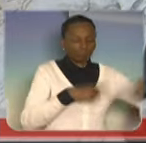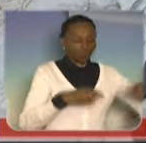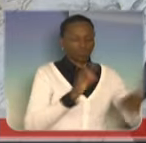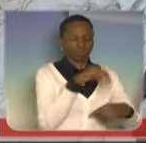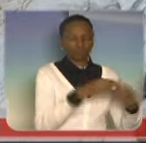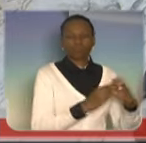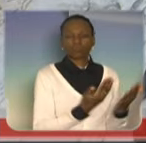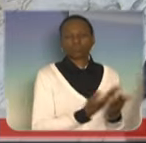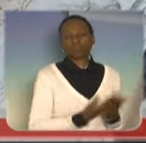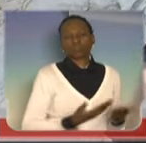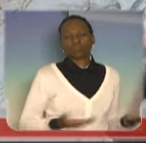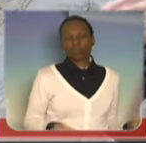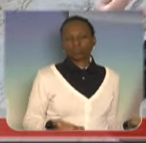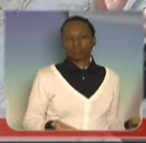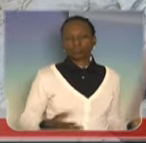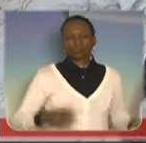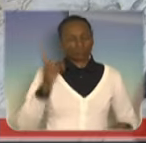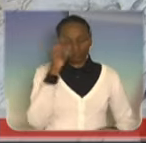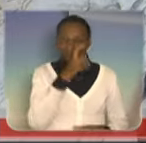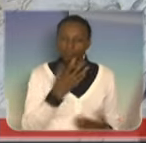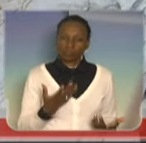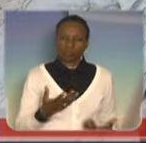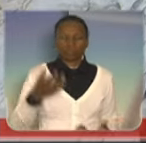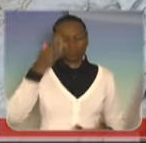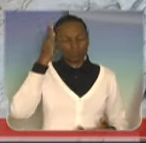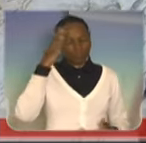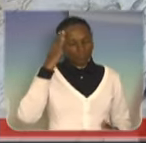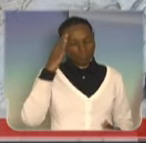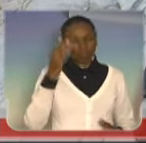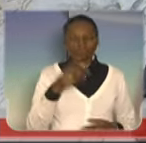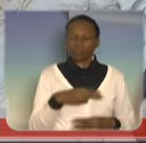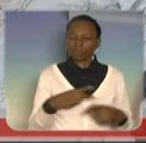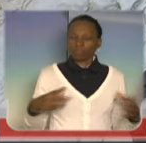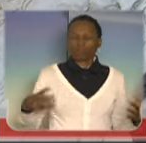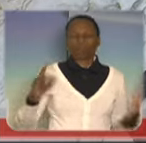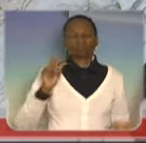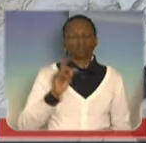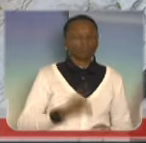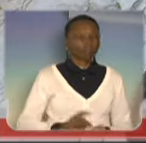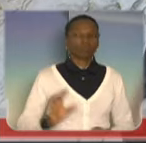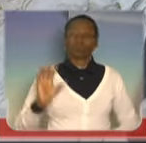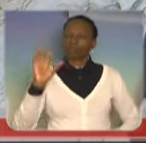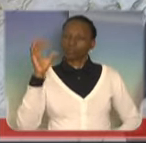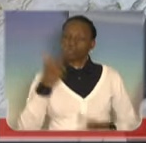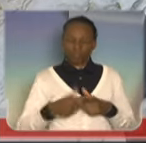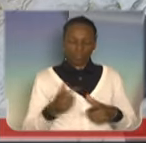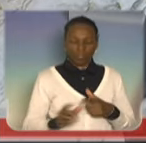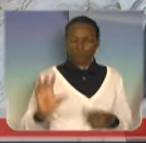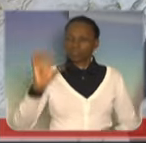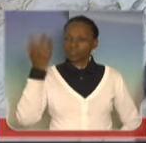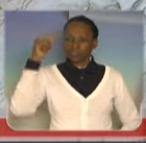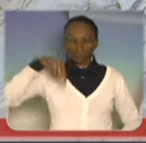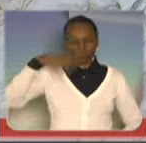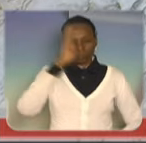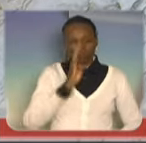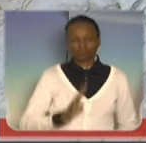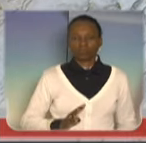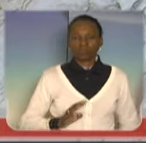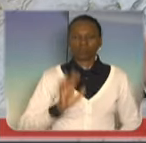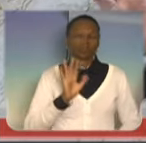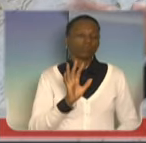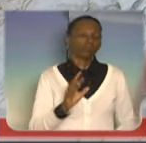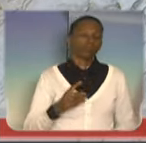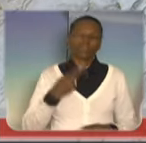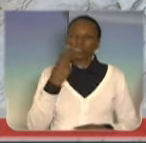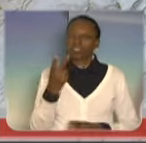realmente a realidade que o Brasil tem que enfrentar, do que nós ficamos impondo ideias partidárias nas pessoas. Eu